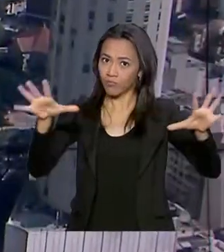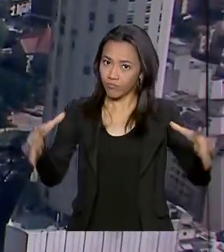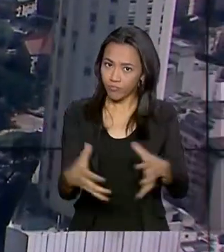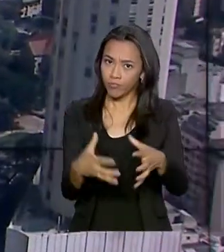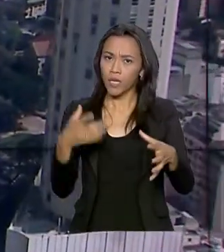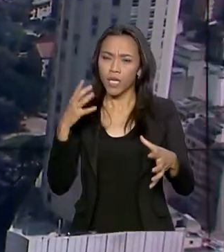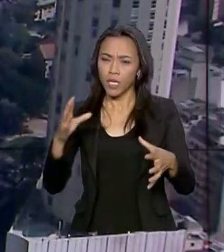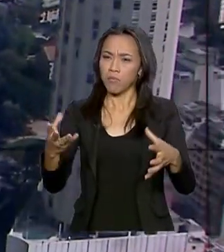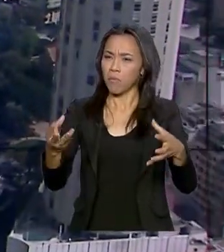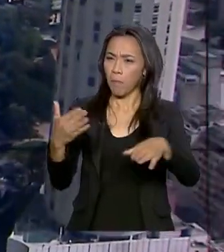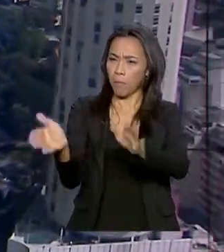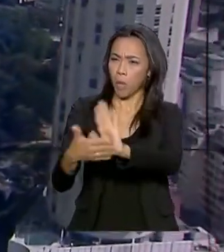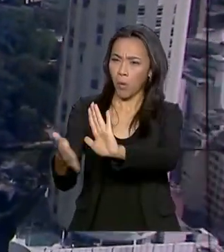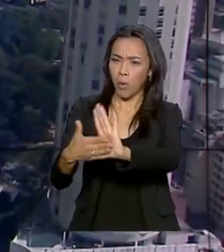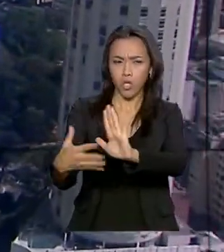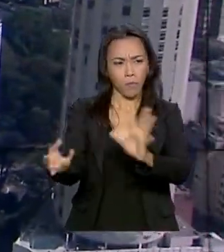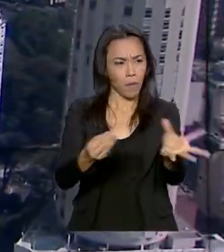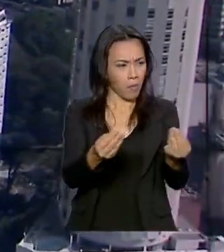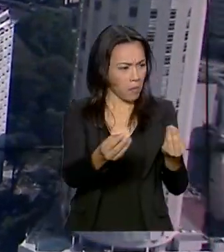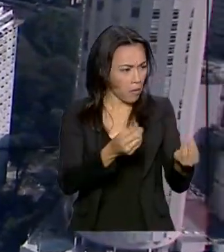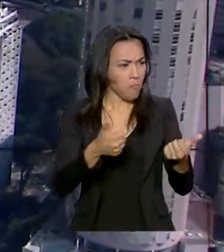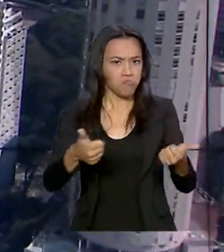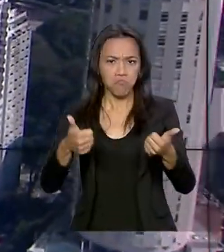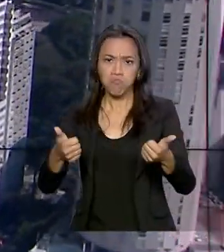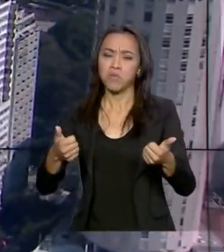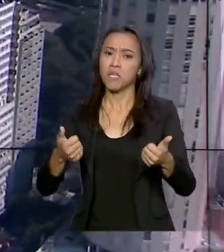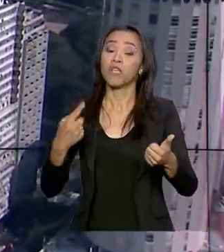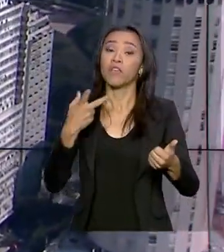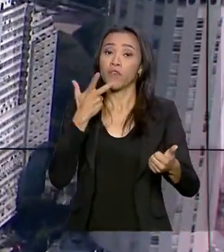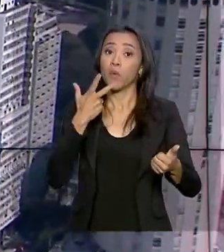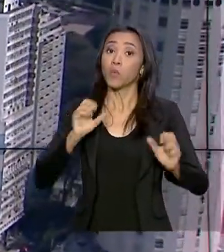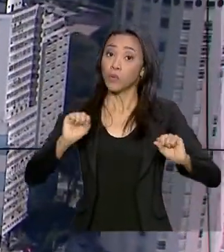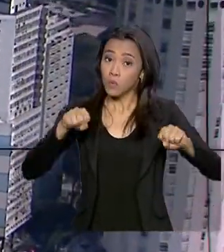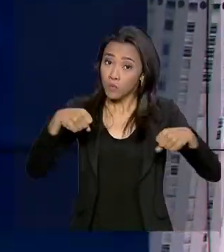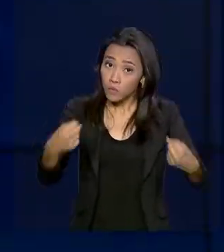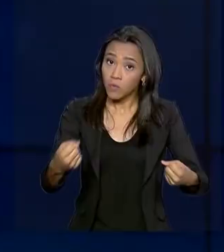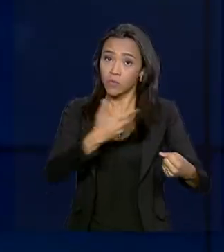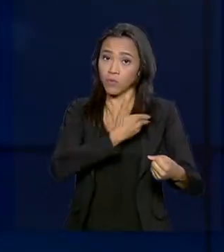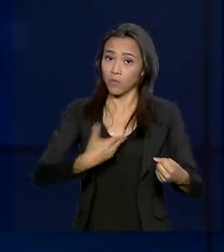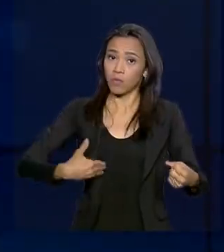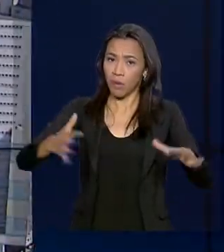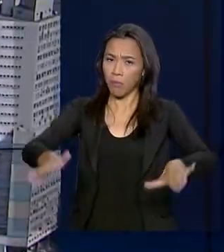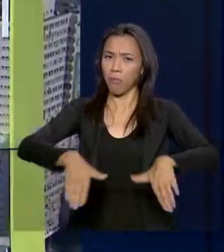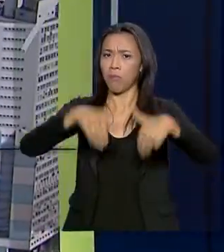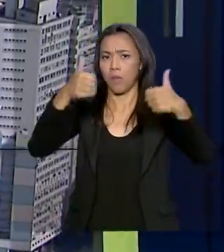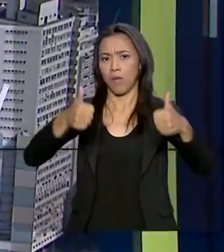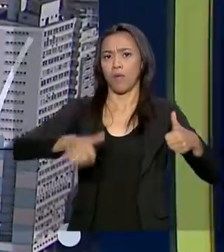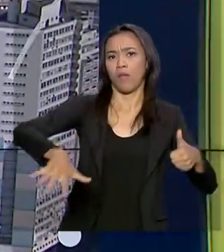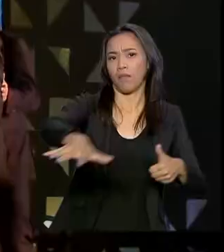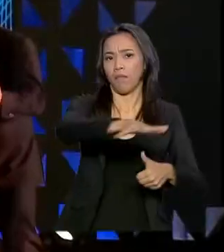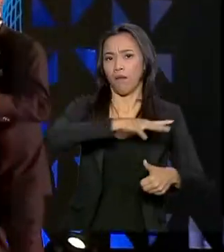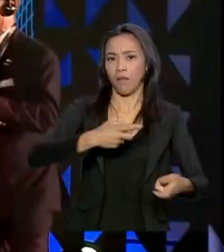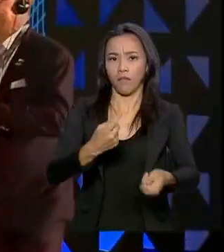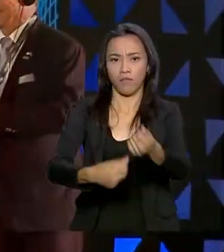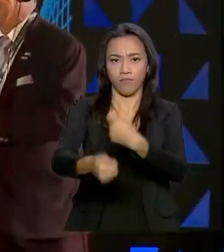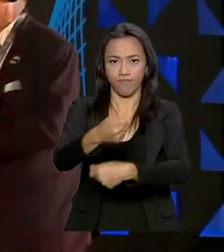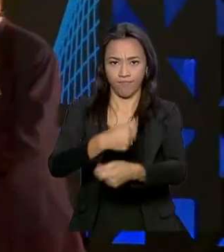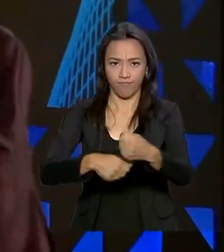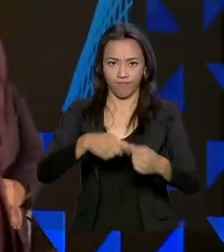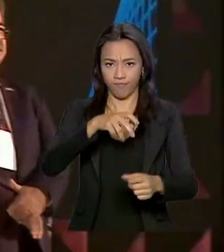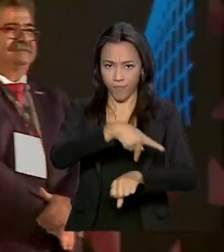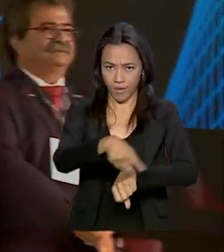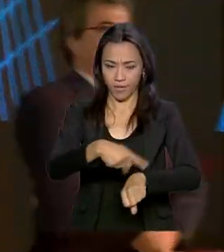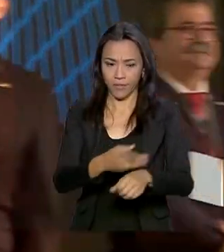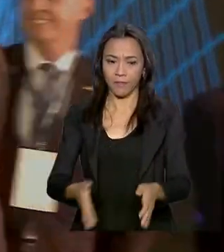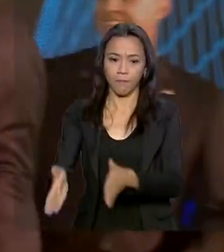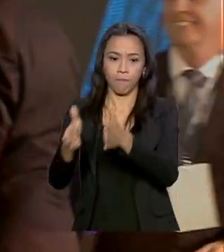propostas de investimentos e destacou o esforço do governo para melhorar o ambiente de negócios no país. No